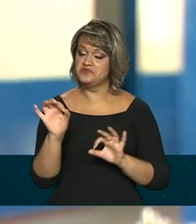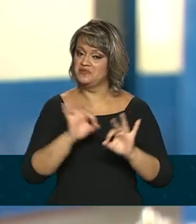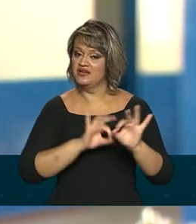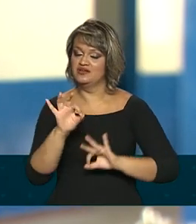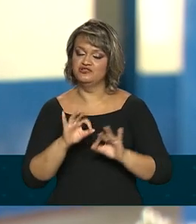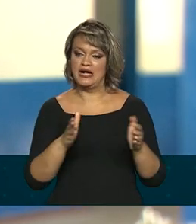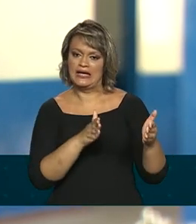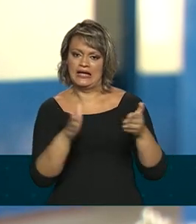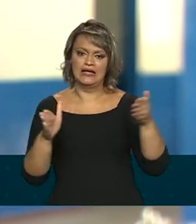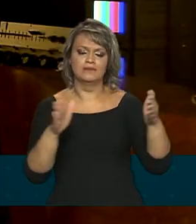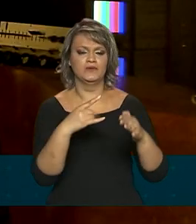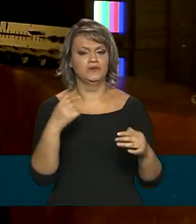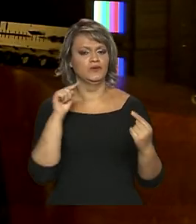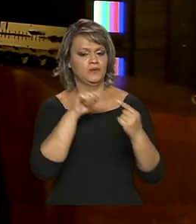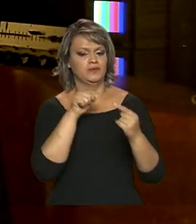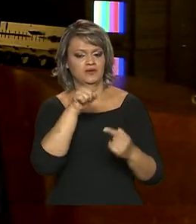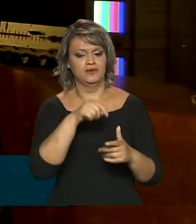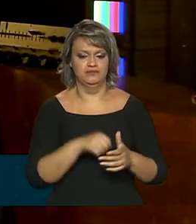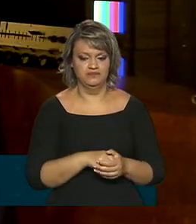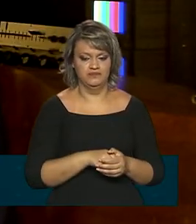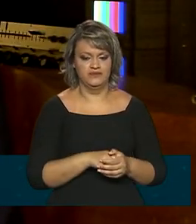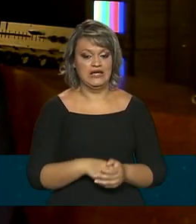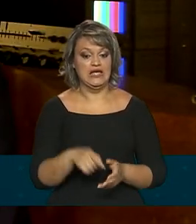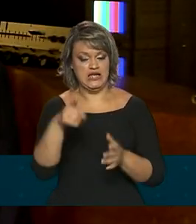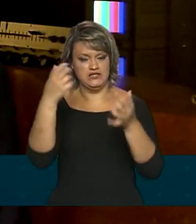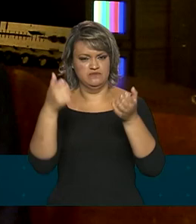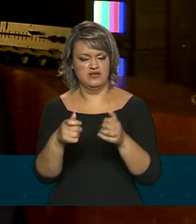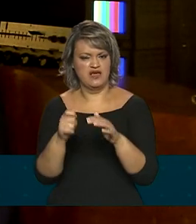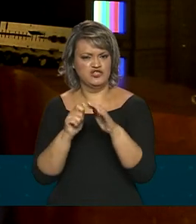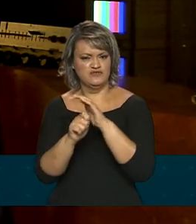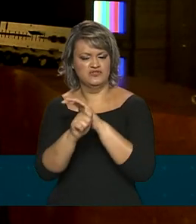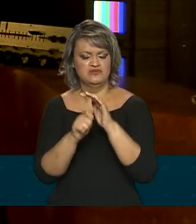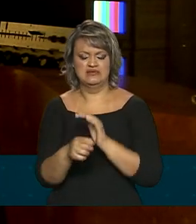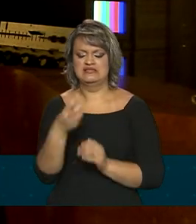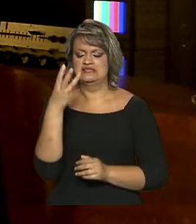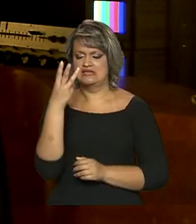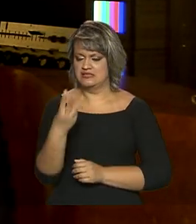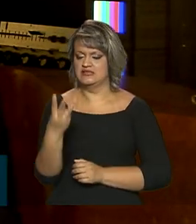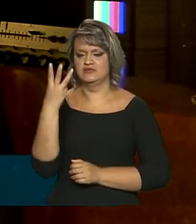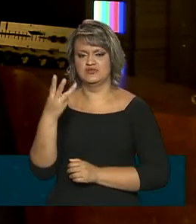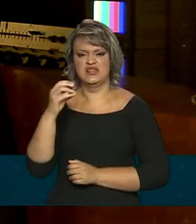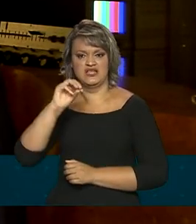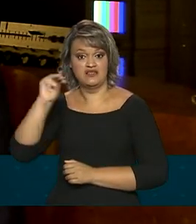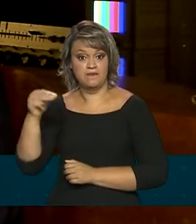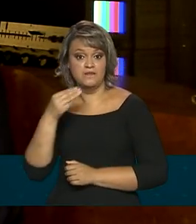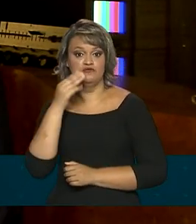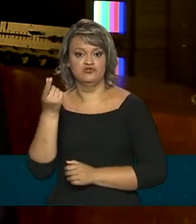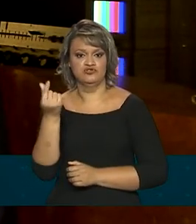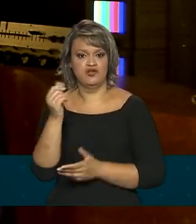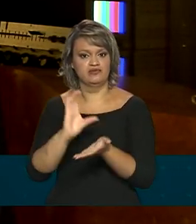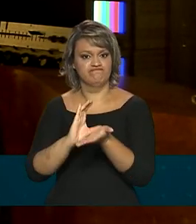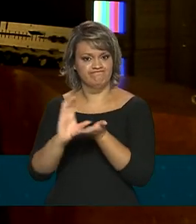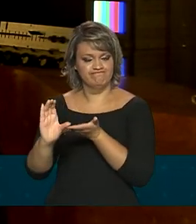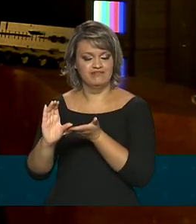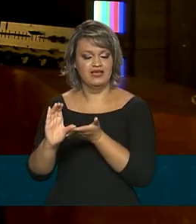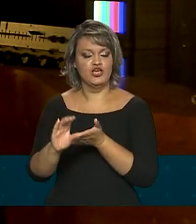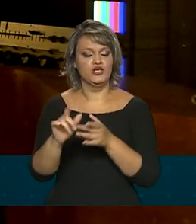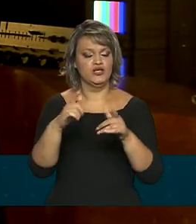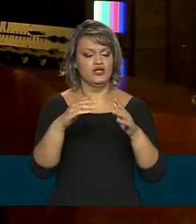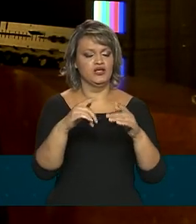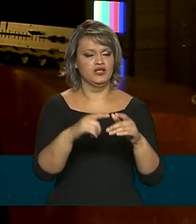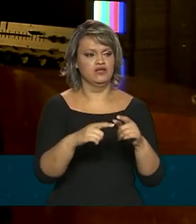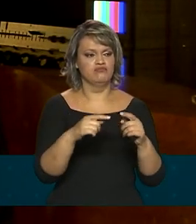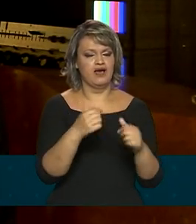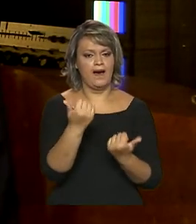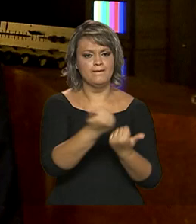uma rota onde ele se identifique mais. Nós investimos mais de 330 milhões, abrangendo 3.500 escolas em todo o